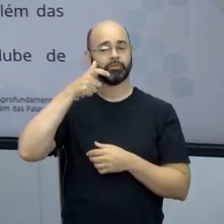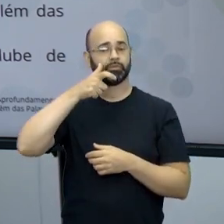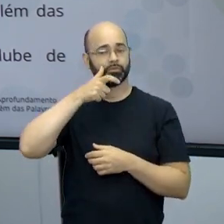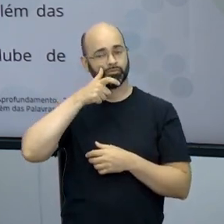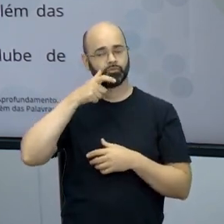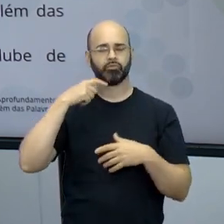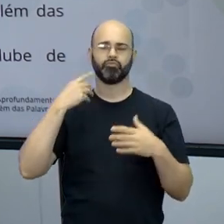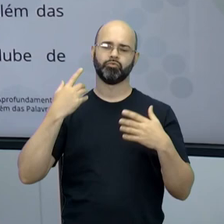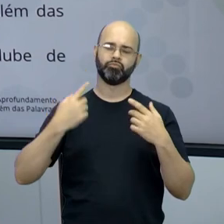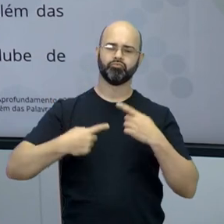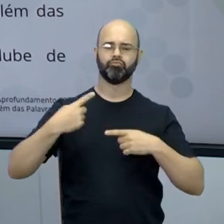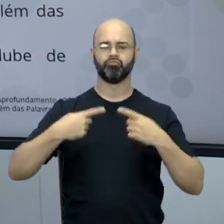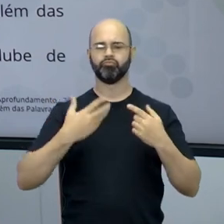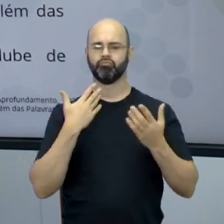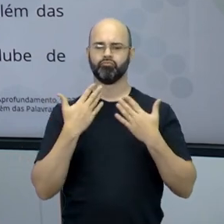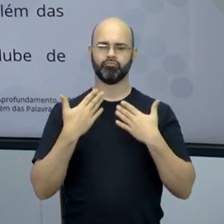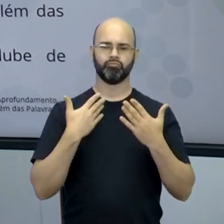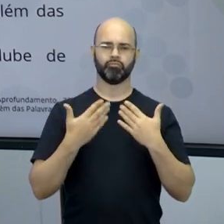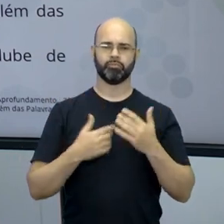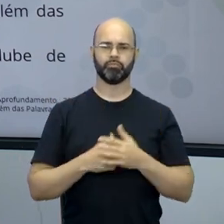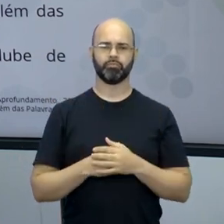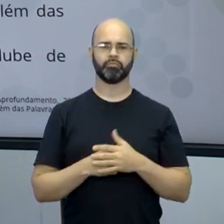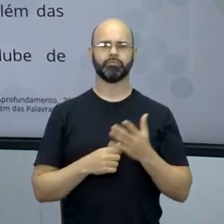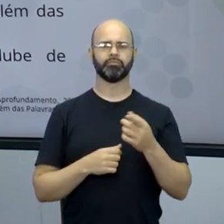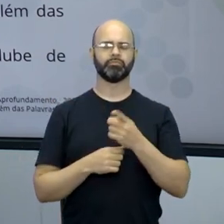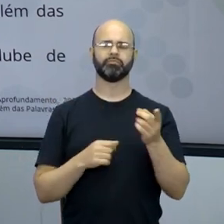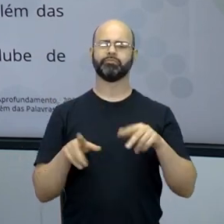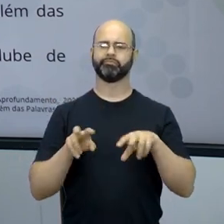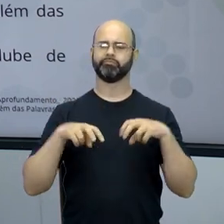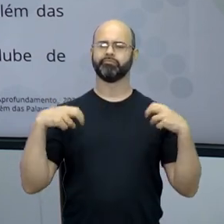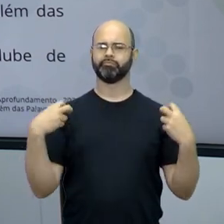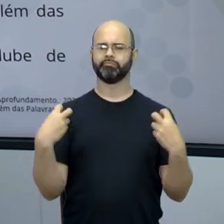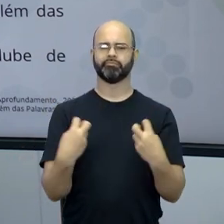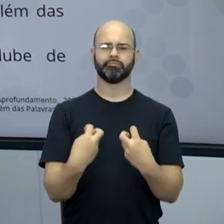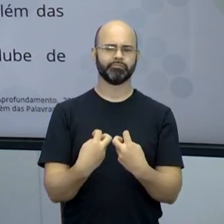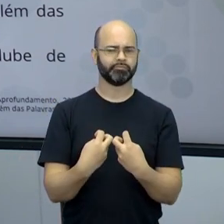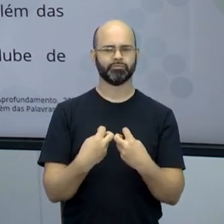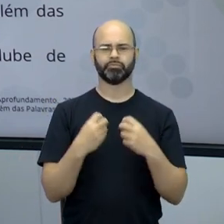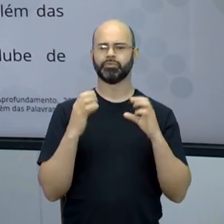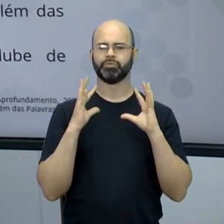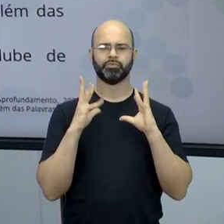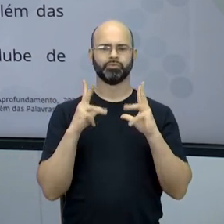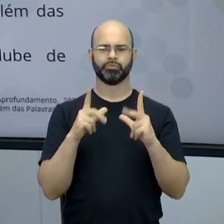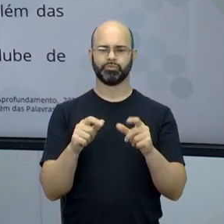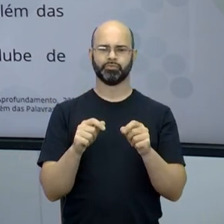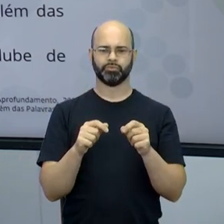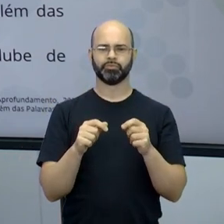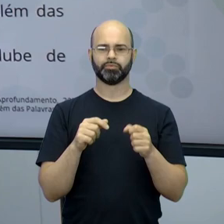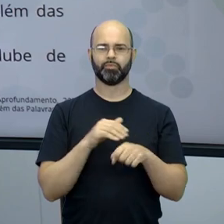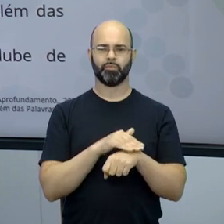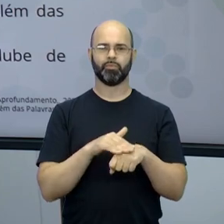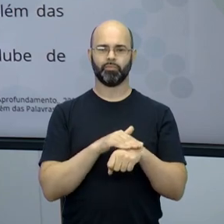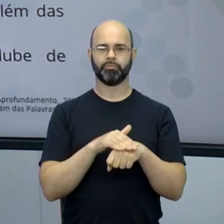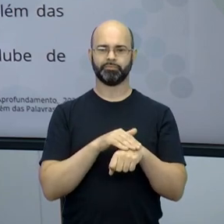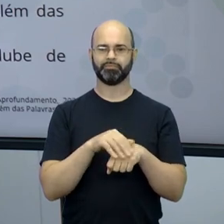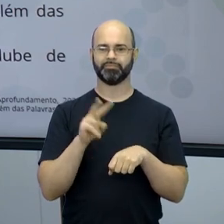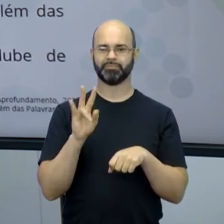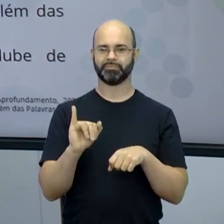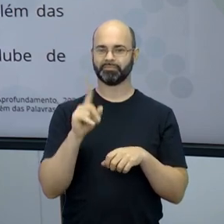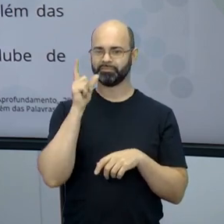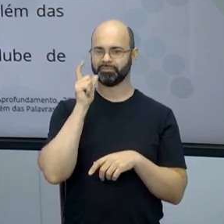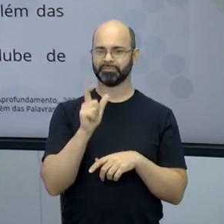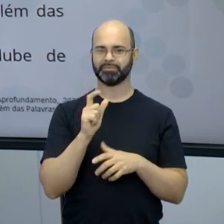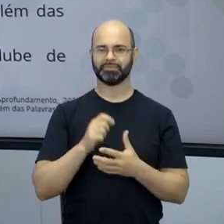aula onde vai propor debates de formas diferentes, mesa redonda, World Café, vai ter coisa sobre tudo isso aí, vai ser bem legal, vai ser interessante.